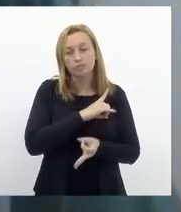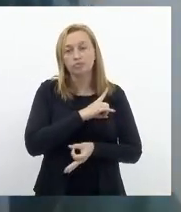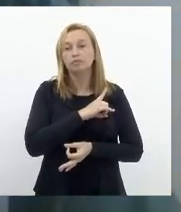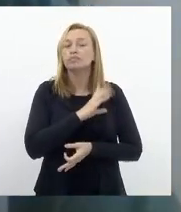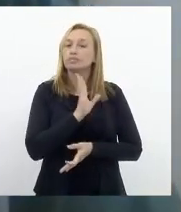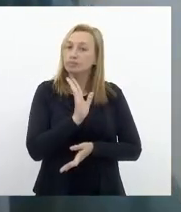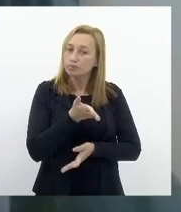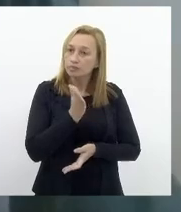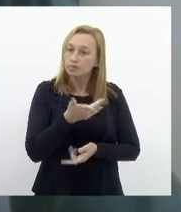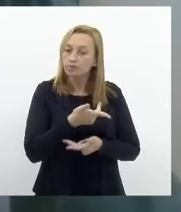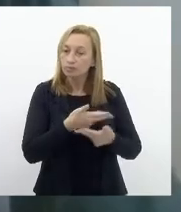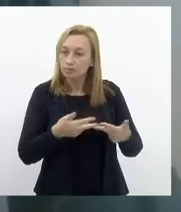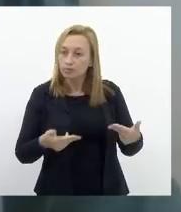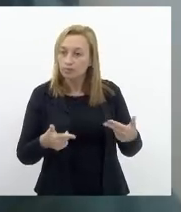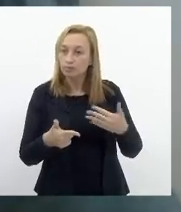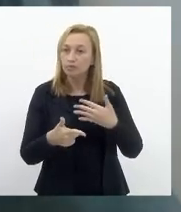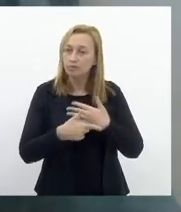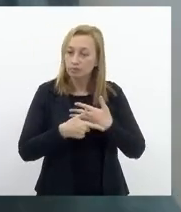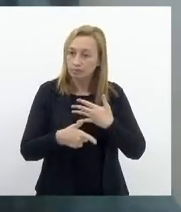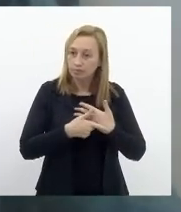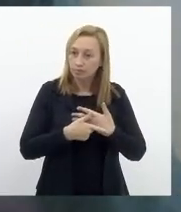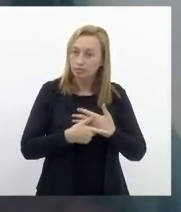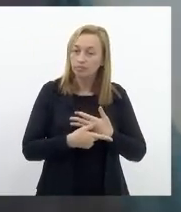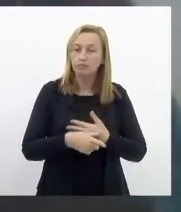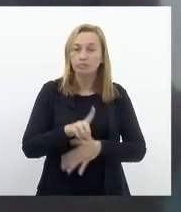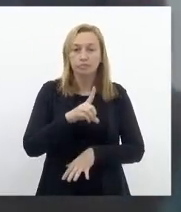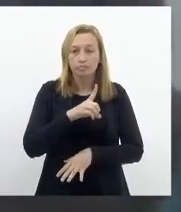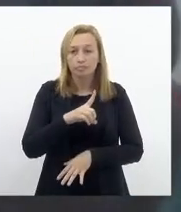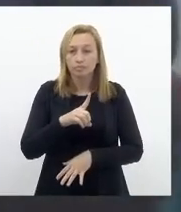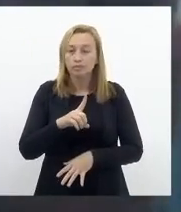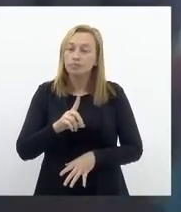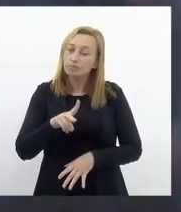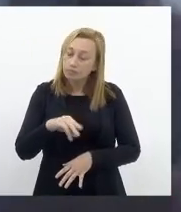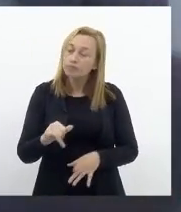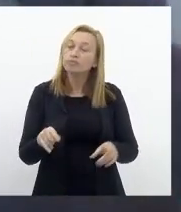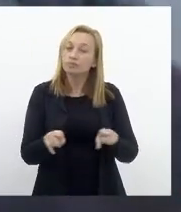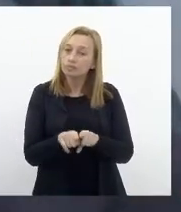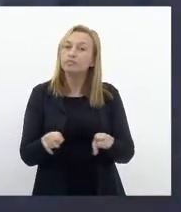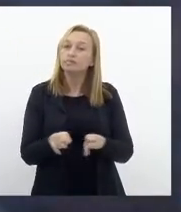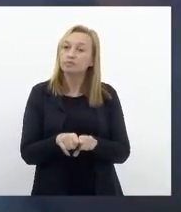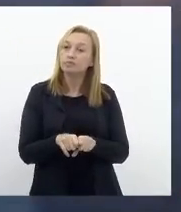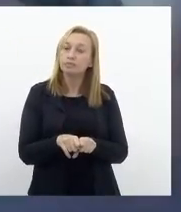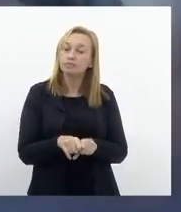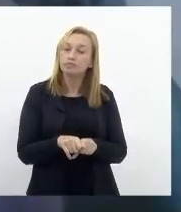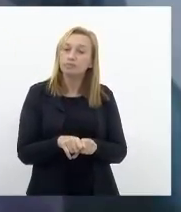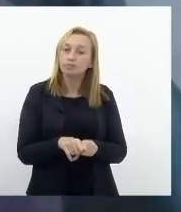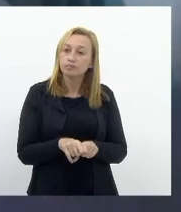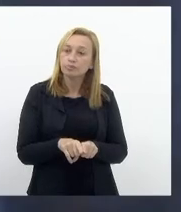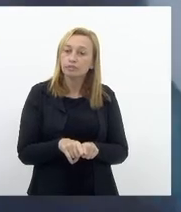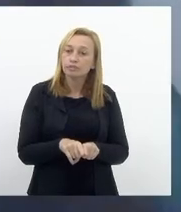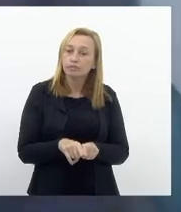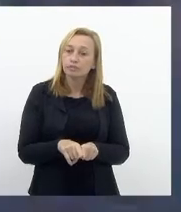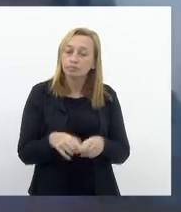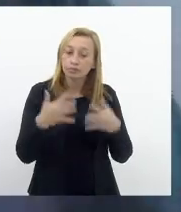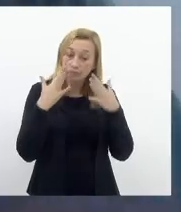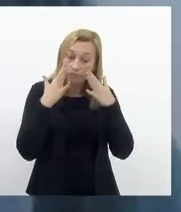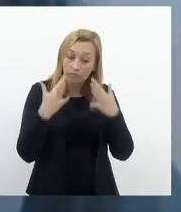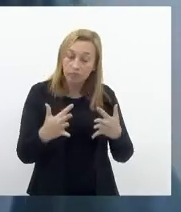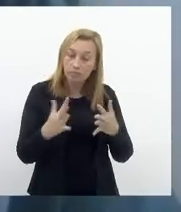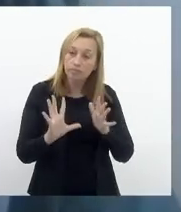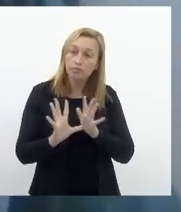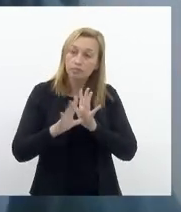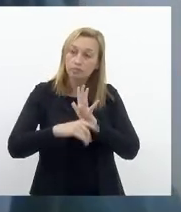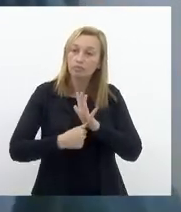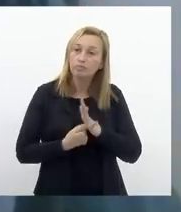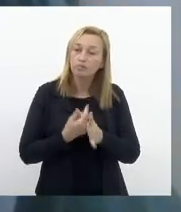de funções, serviços delegados, ela vai também se ocupar especificamente do roubo